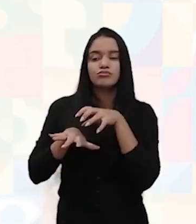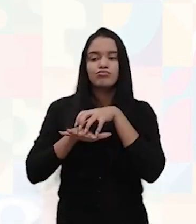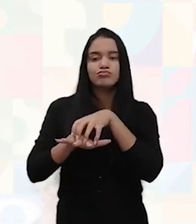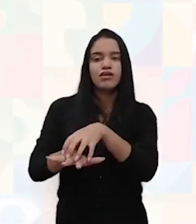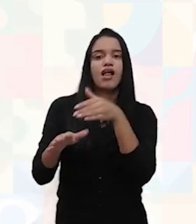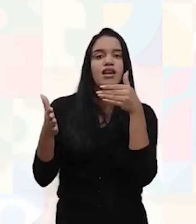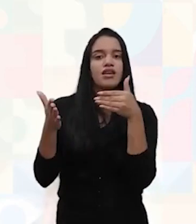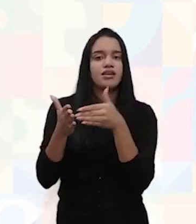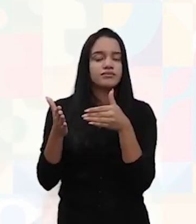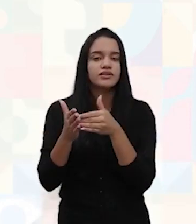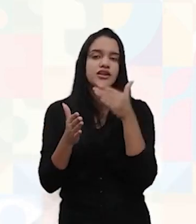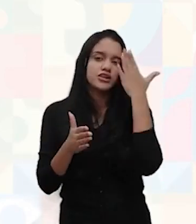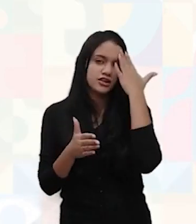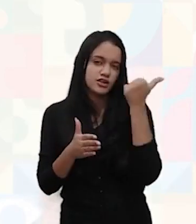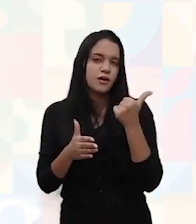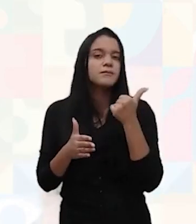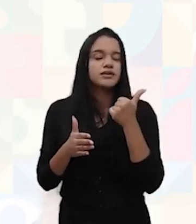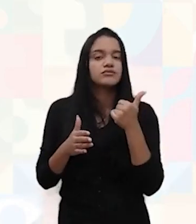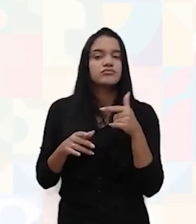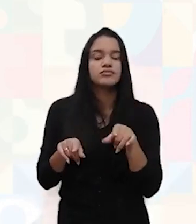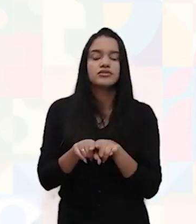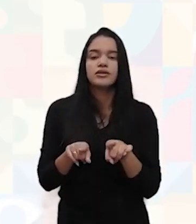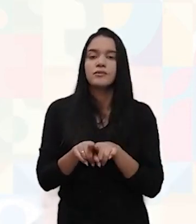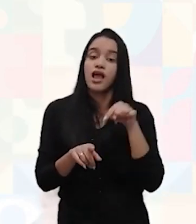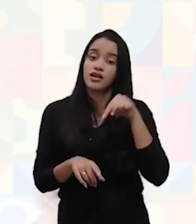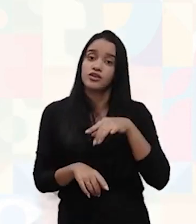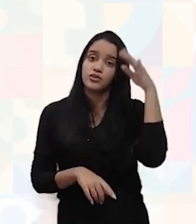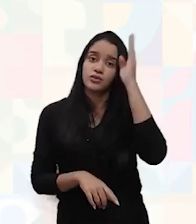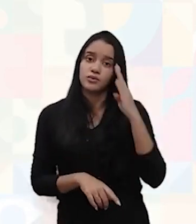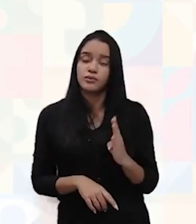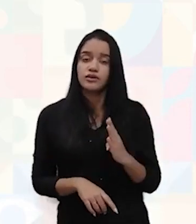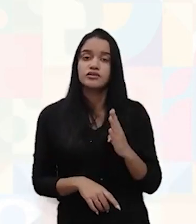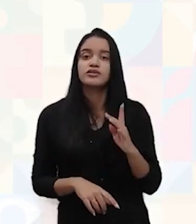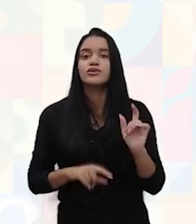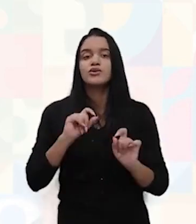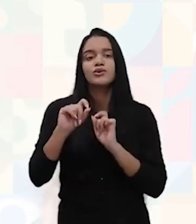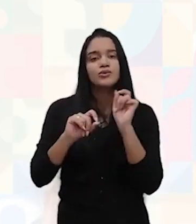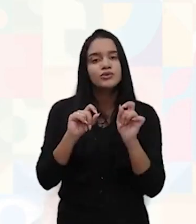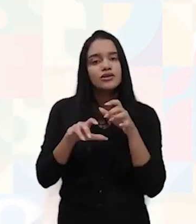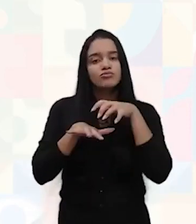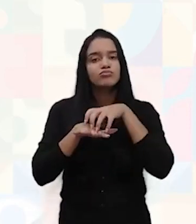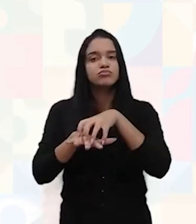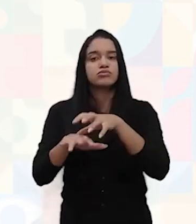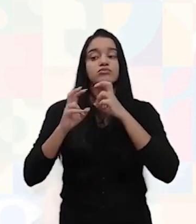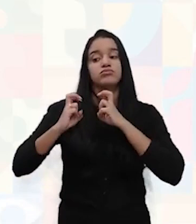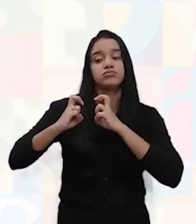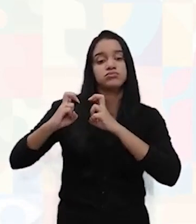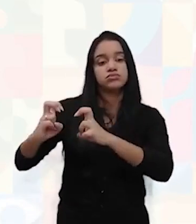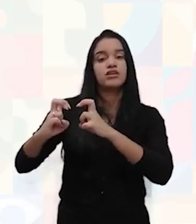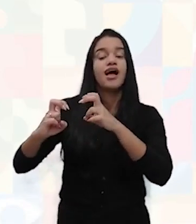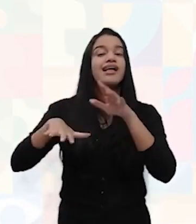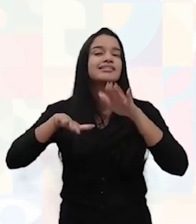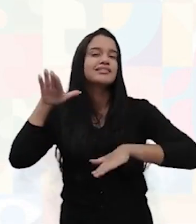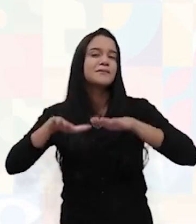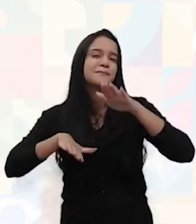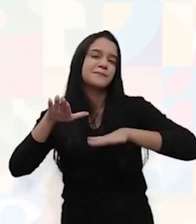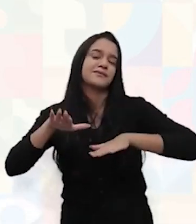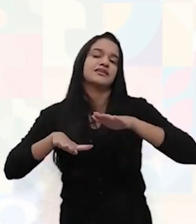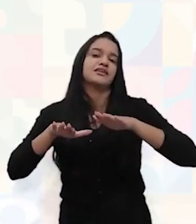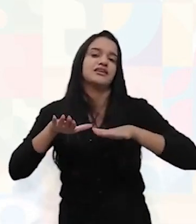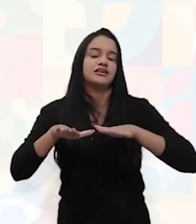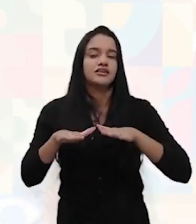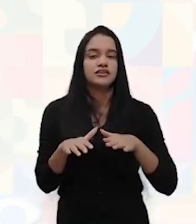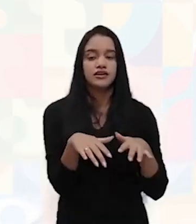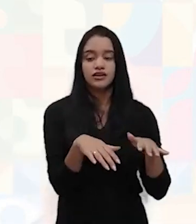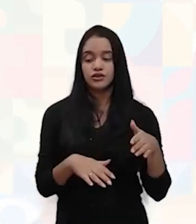limitada. Sabemos que a infraestrutura de transporte no Brasil é predominantemente rodoviária. Então, a depender muito dos casos e de